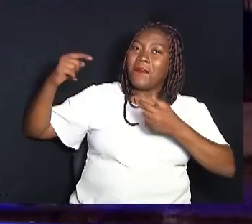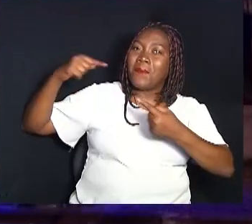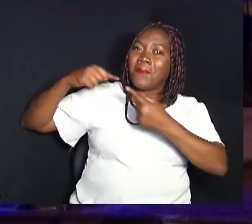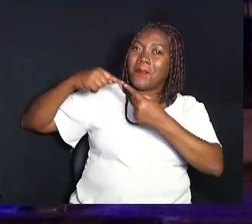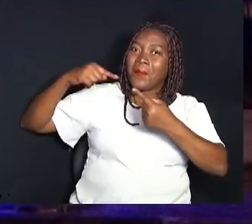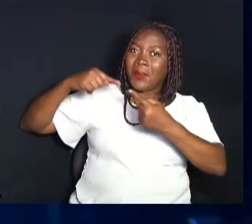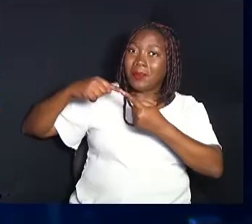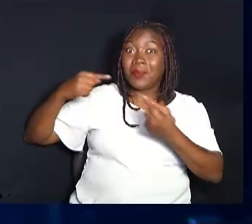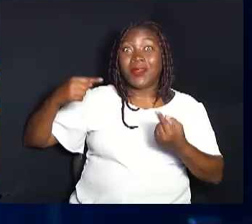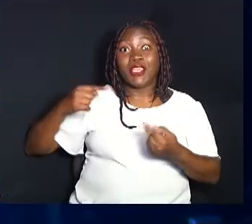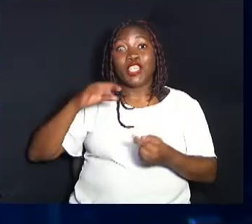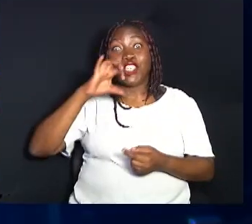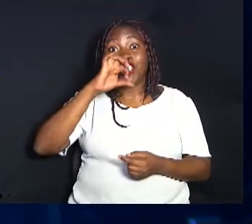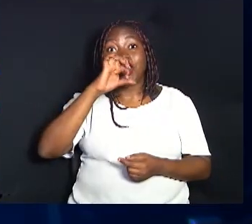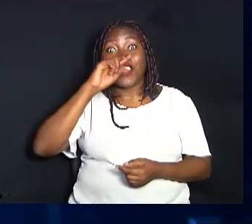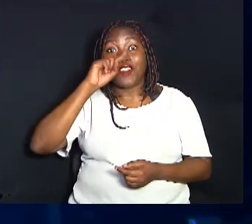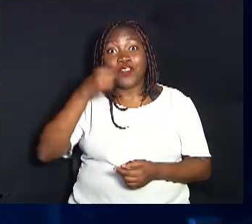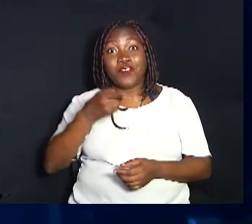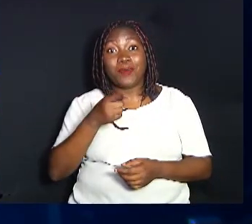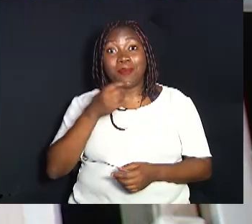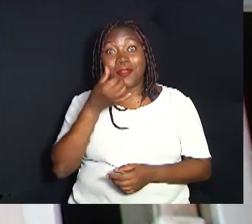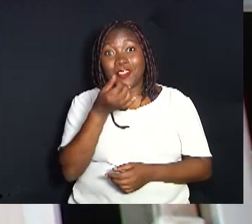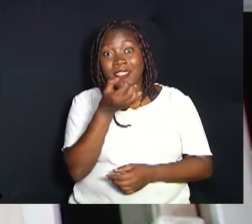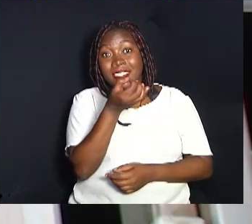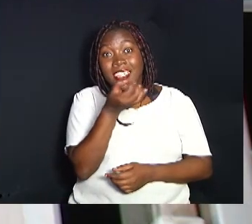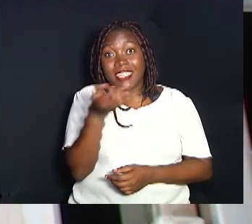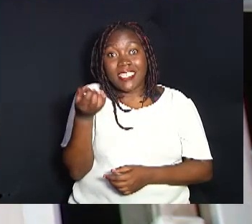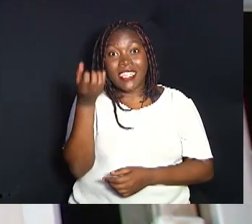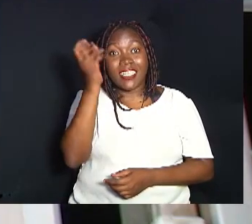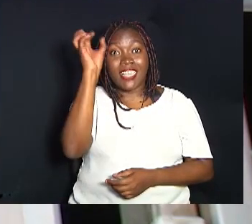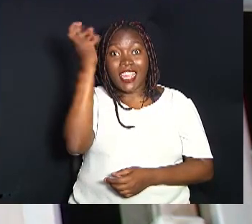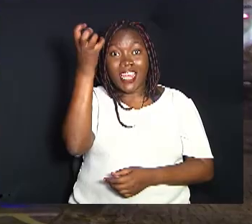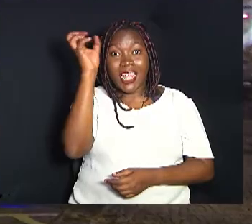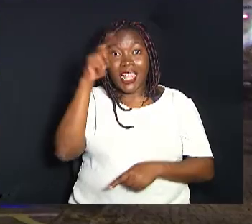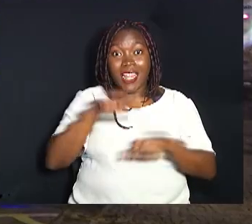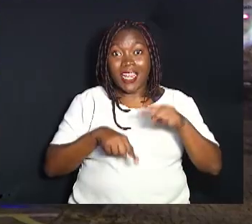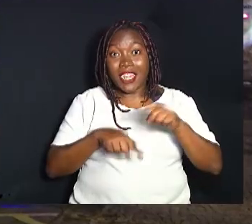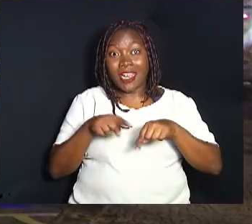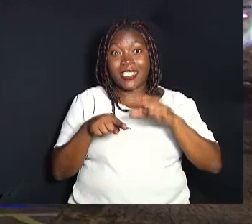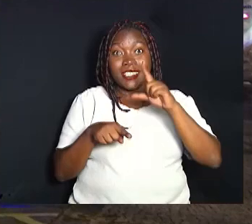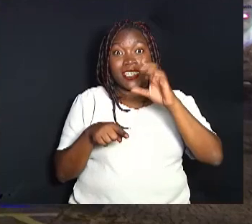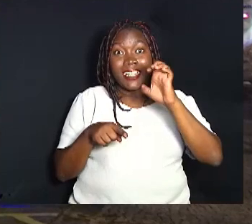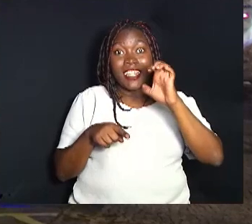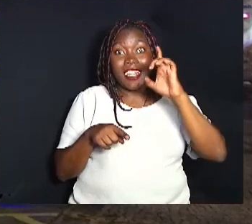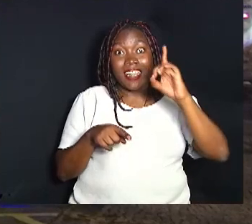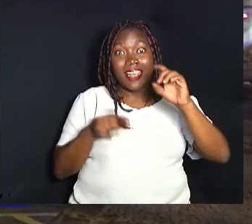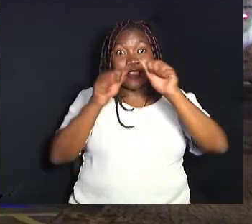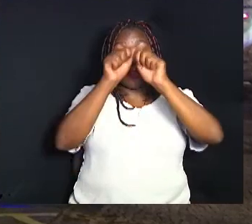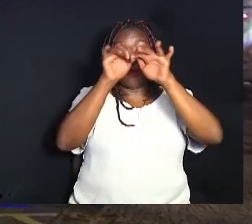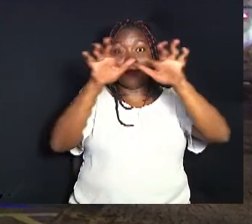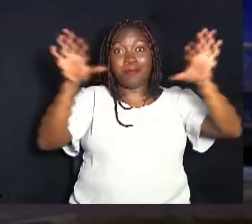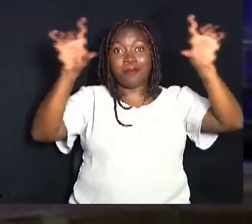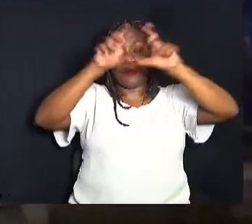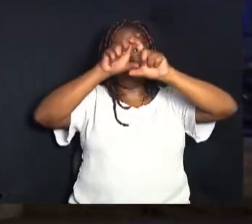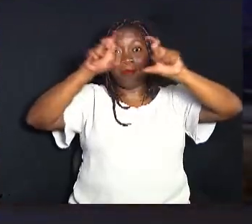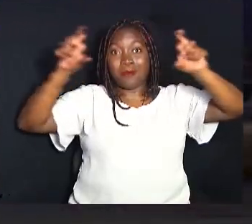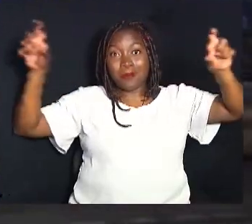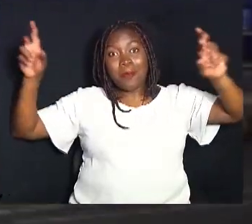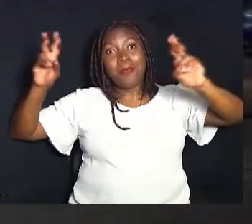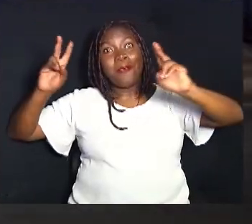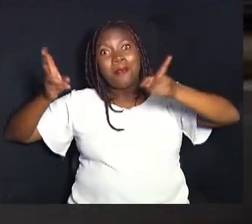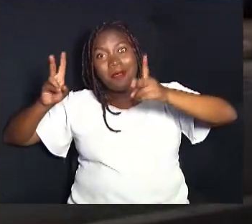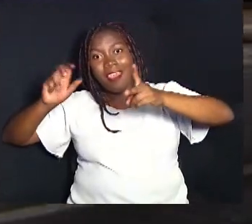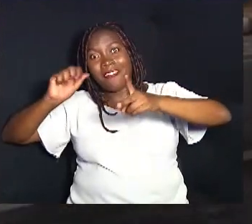de Natal. São 9.600 lâmpadas de LED distribuídas na fachada, tanto na